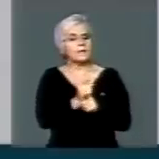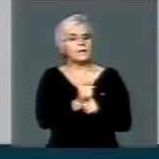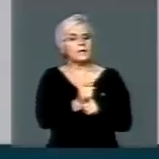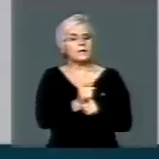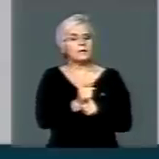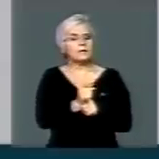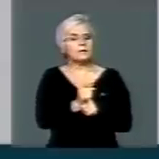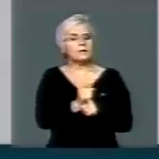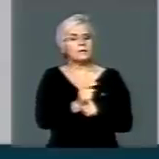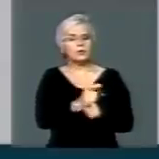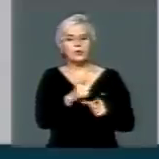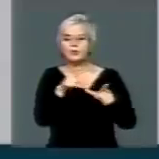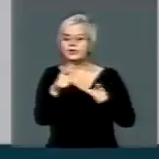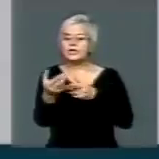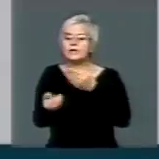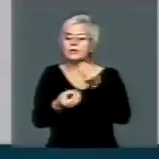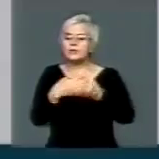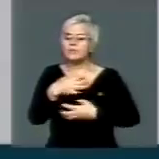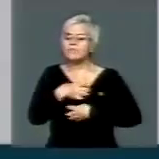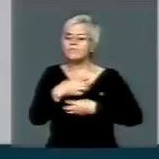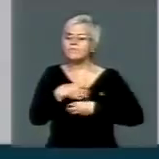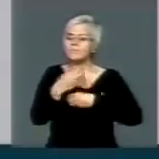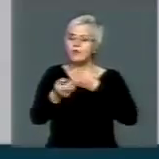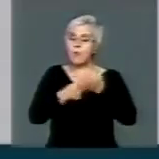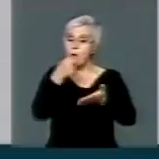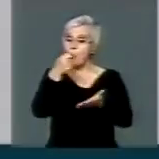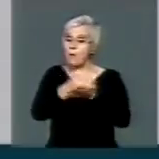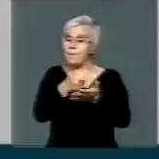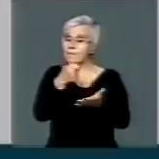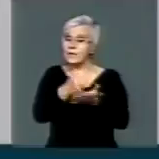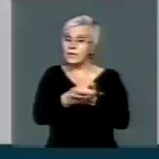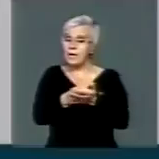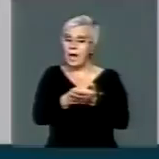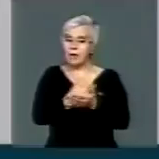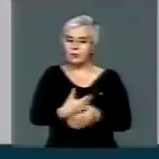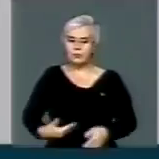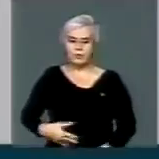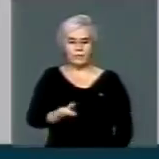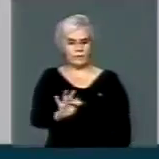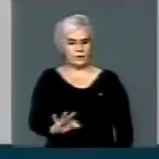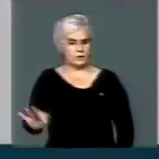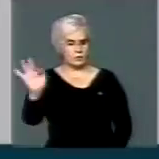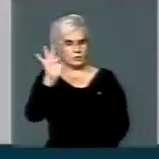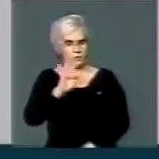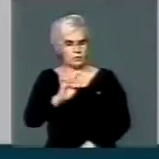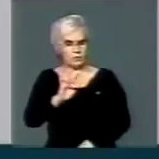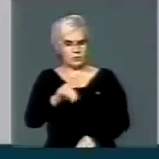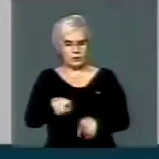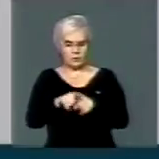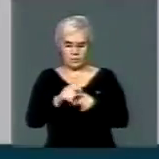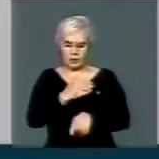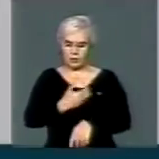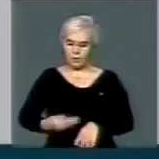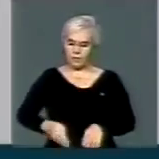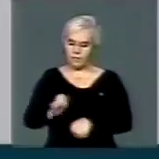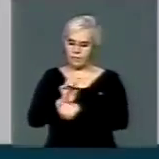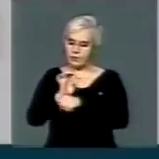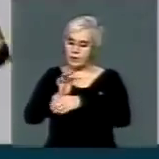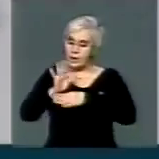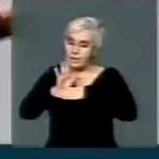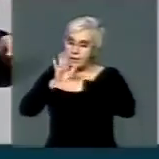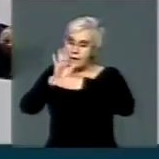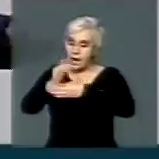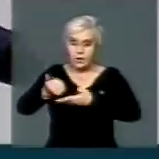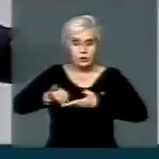Identificar os mecanismos que têm que ser obrigatórios ao governo federal e aos governos de Estado para poder